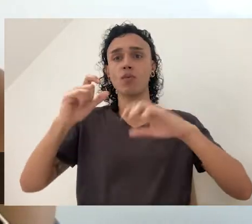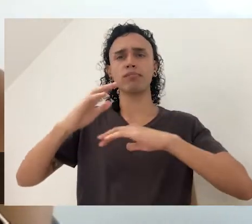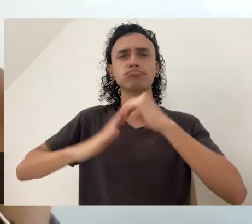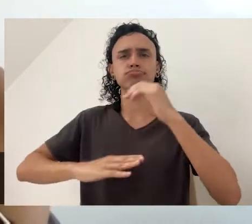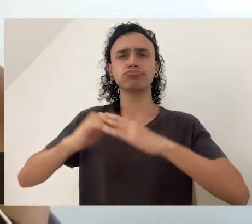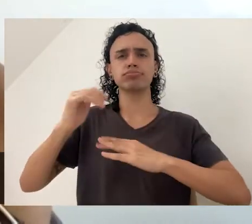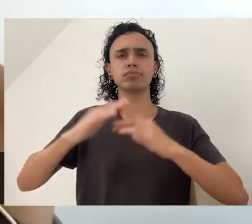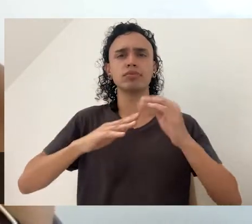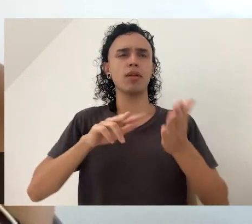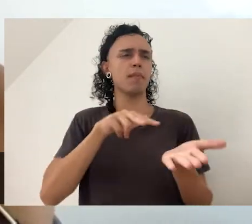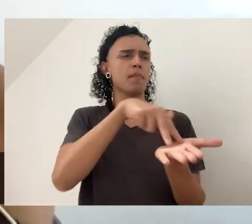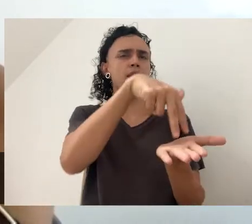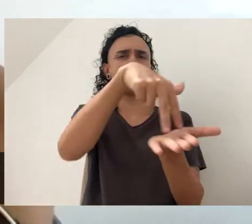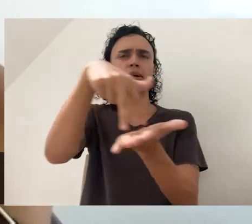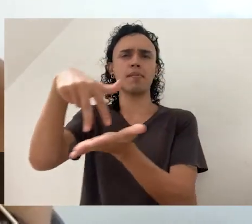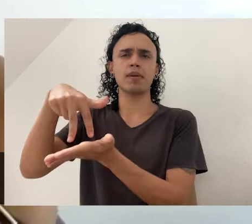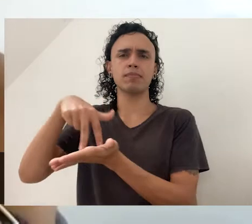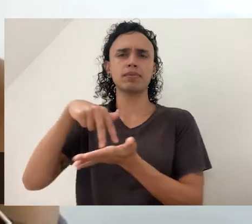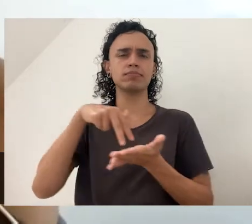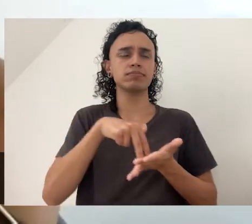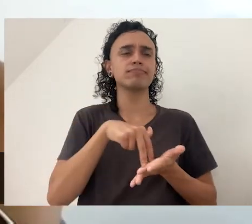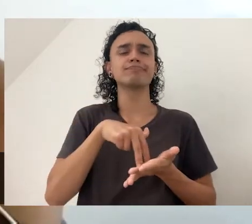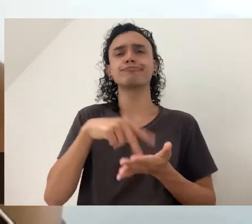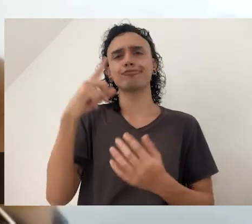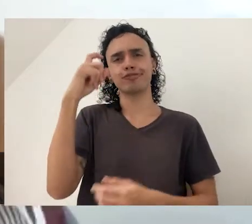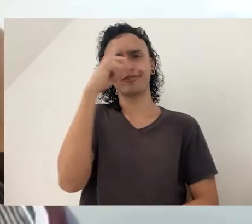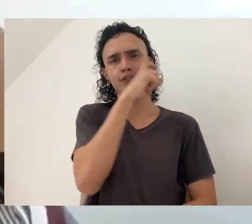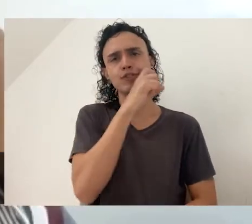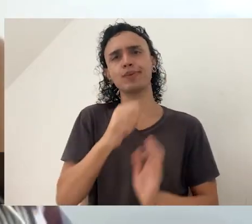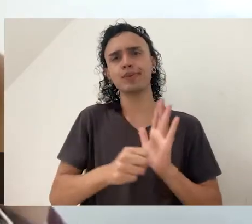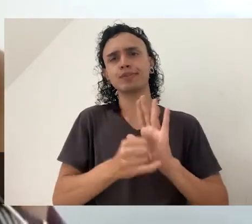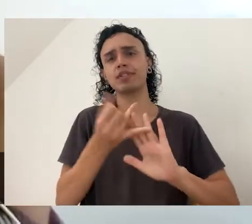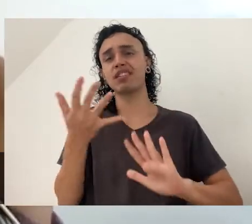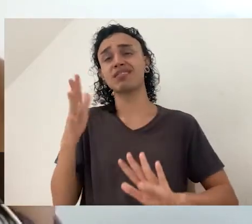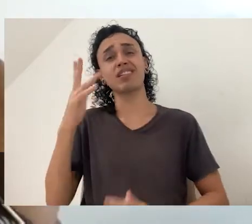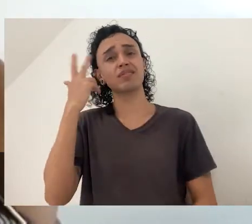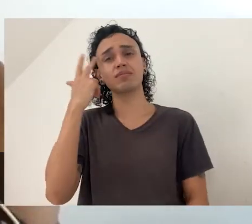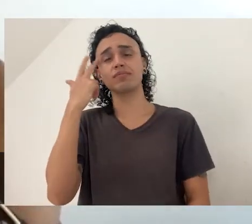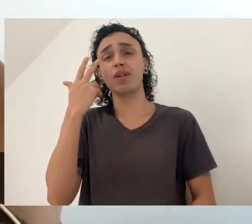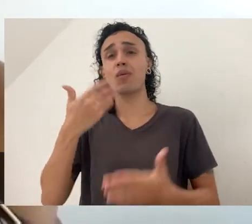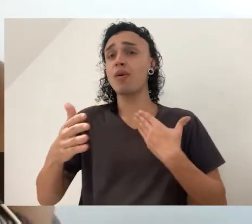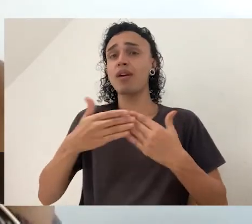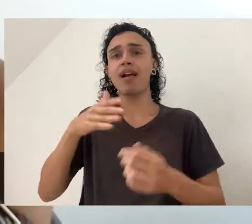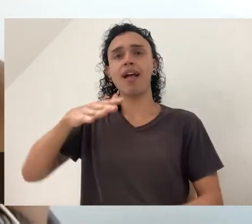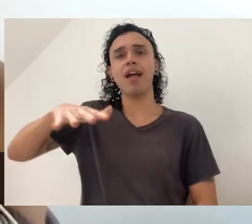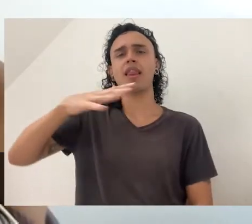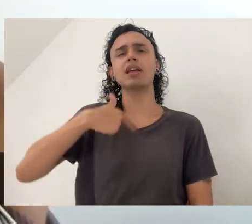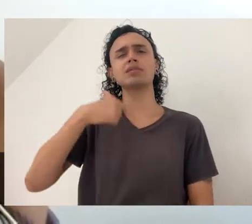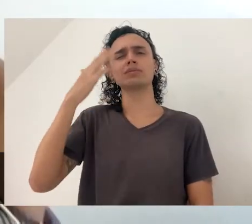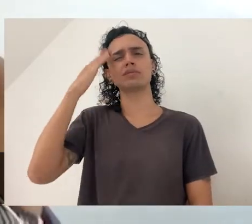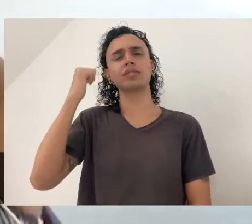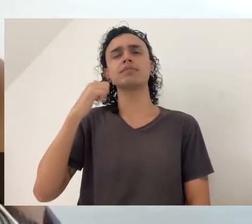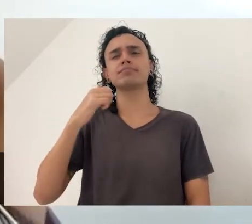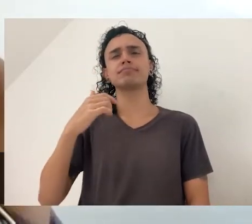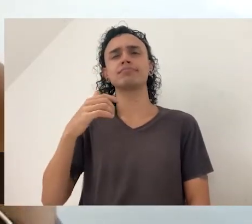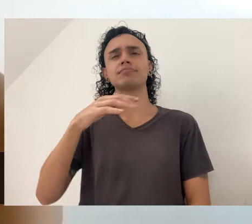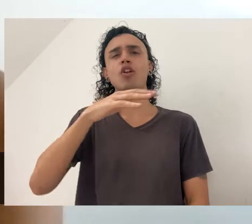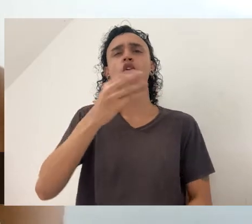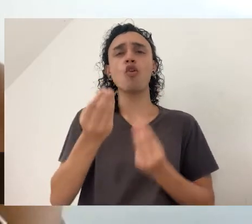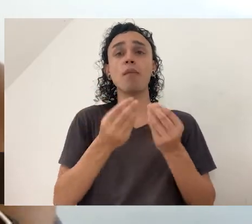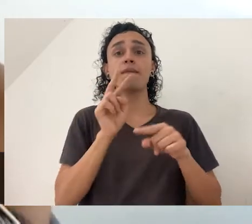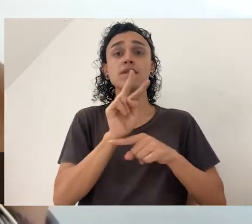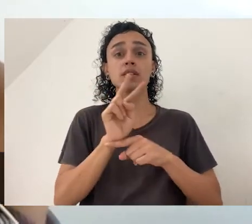agentes na rua, ali na prática. Isso como em todas as áreas. Eu sou da saúde trabalhadora e a gente sabe que a